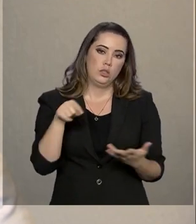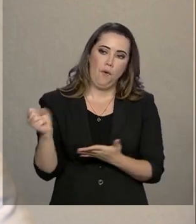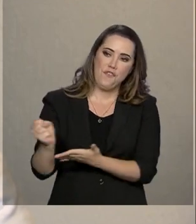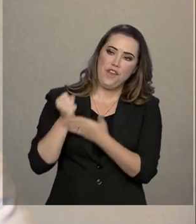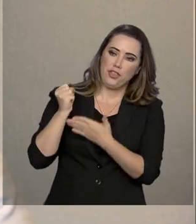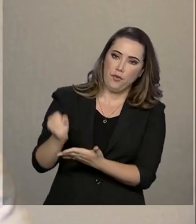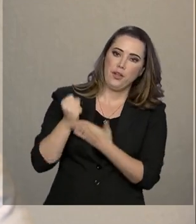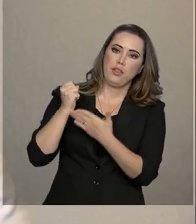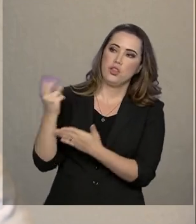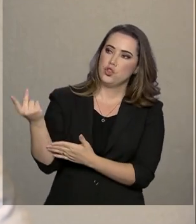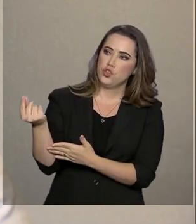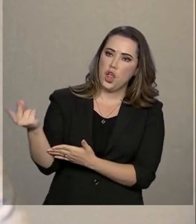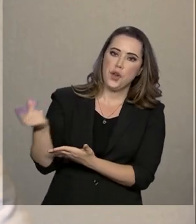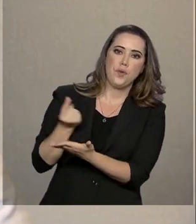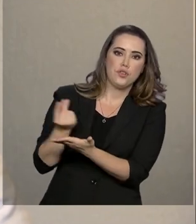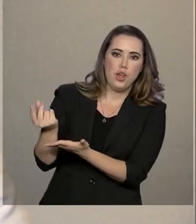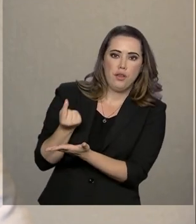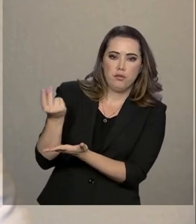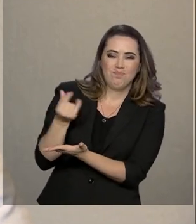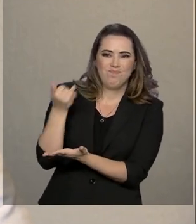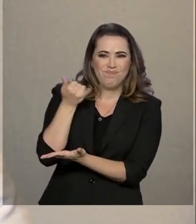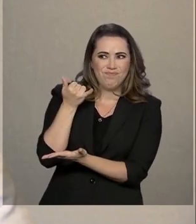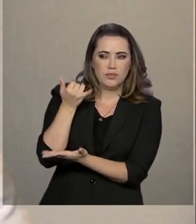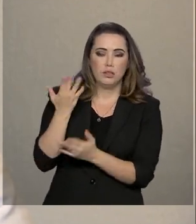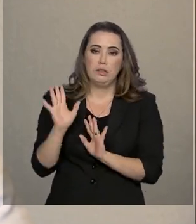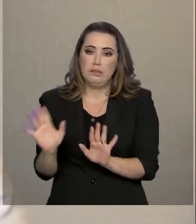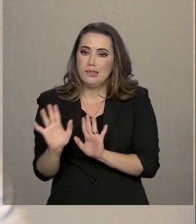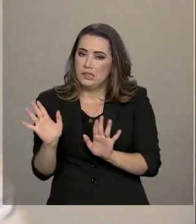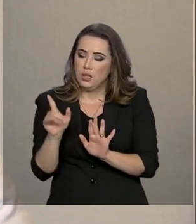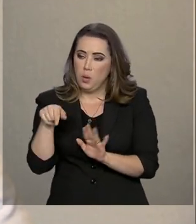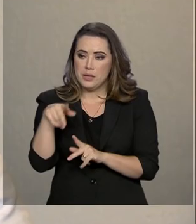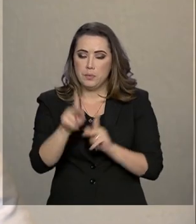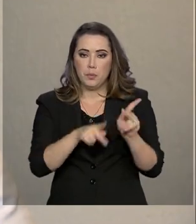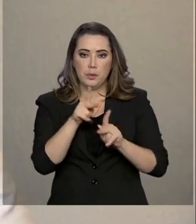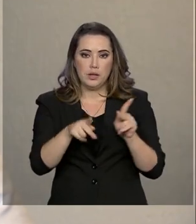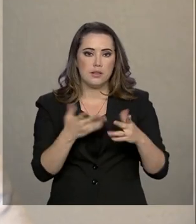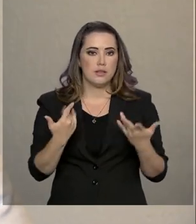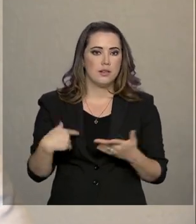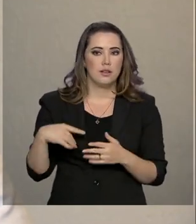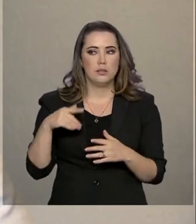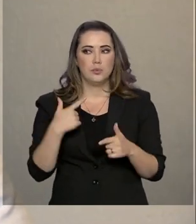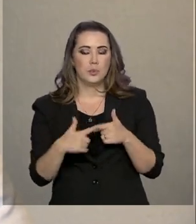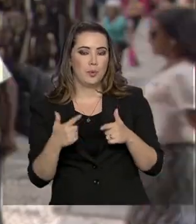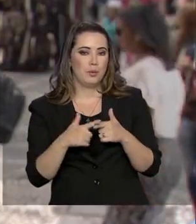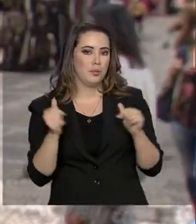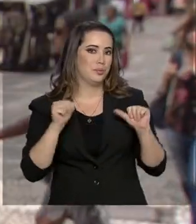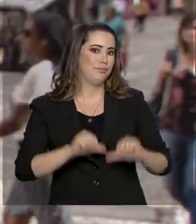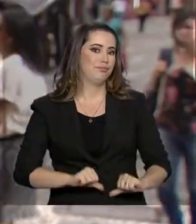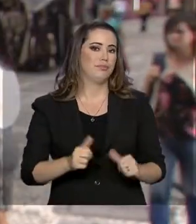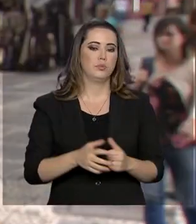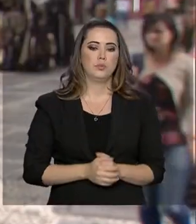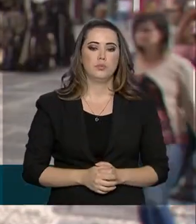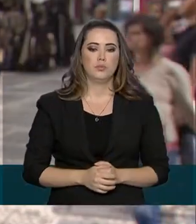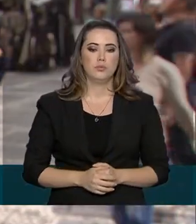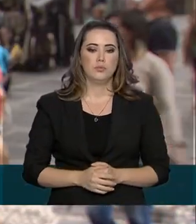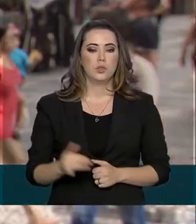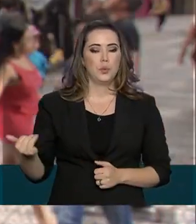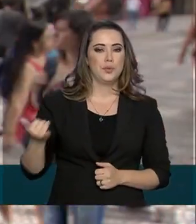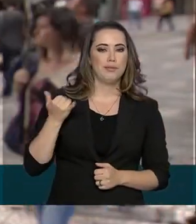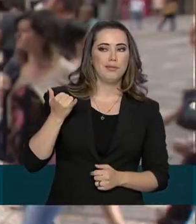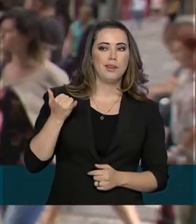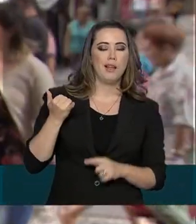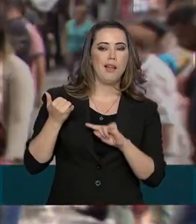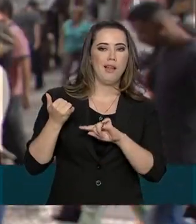crédito, sem nenhum critério, ela leva essa população a uma situação ainda pior. Menos uma chamada,